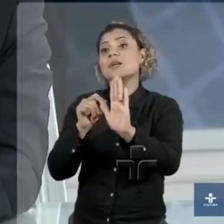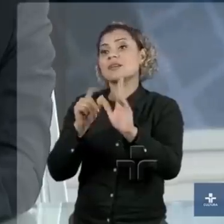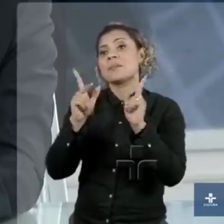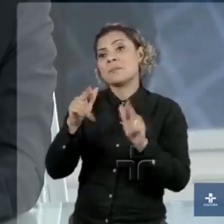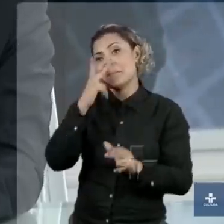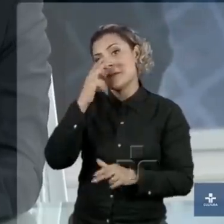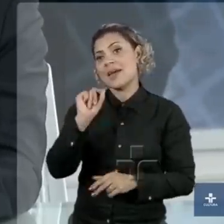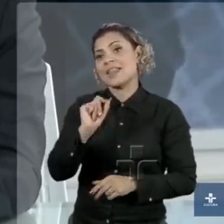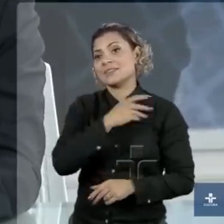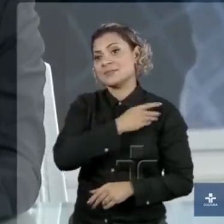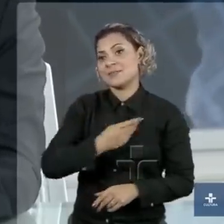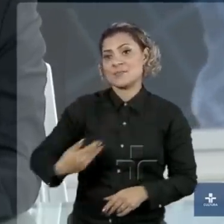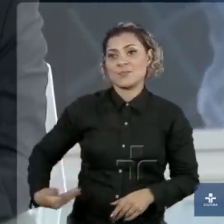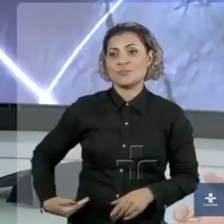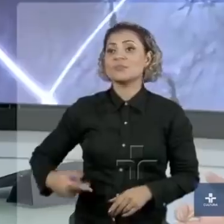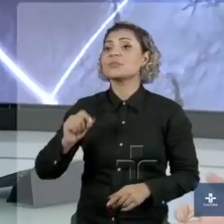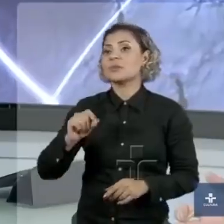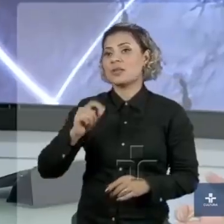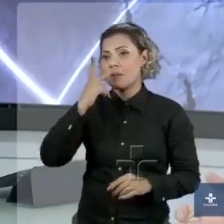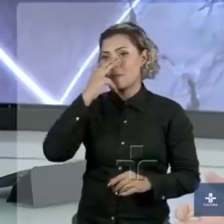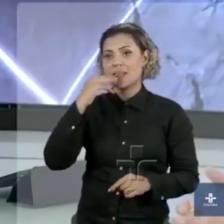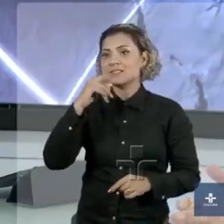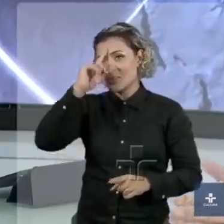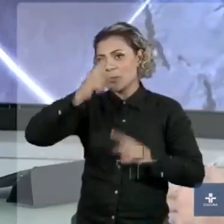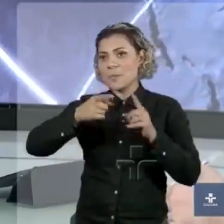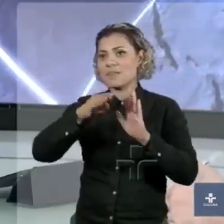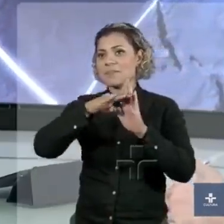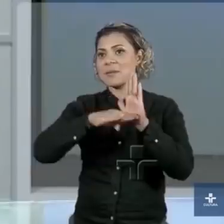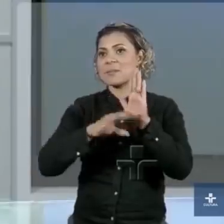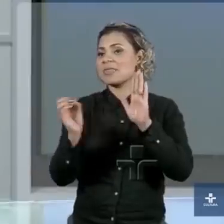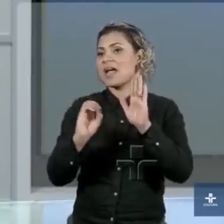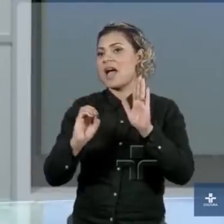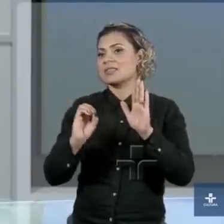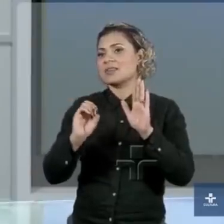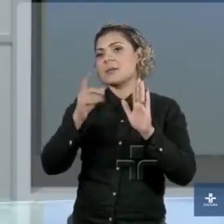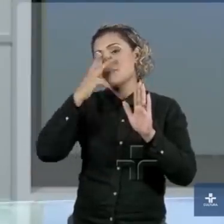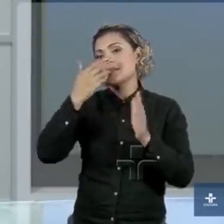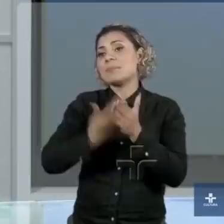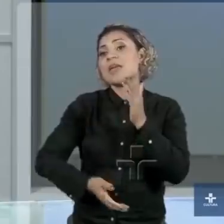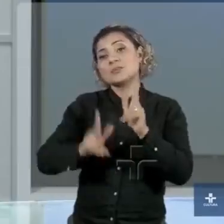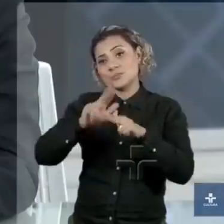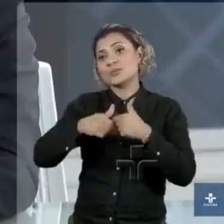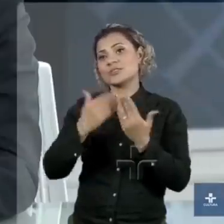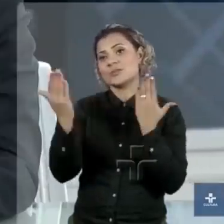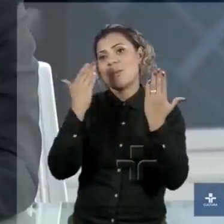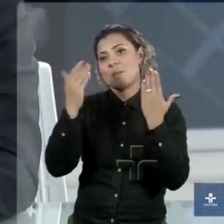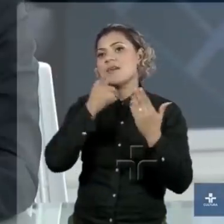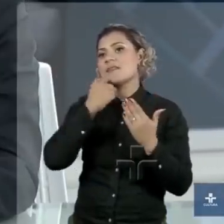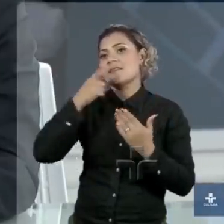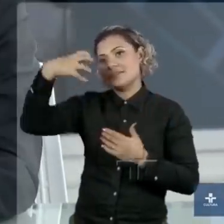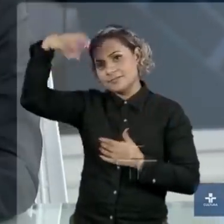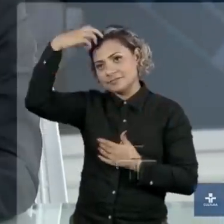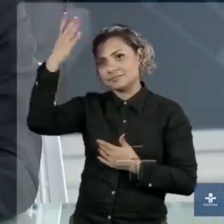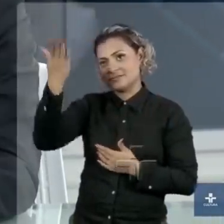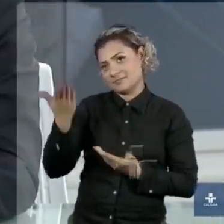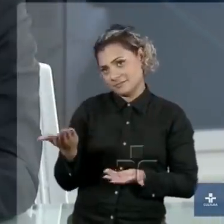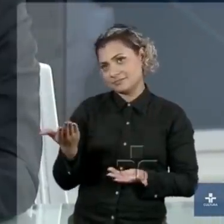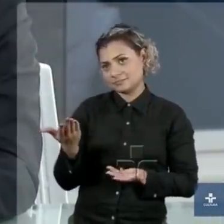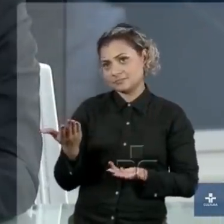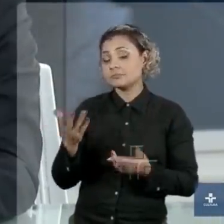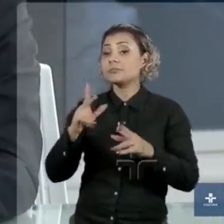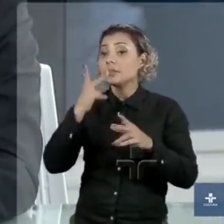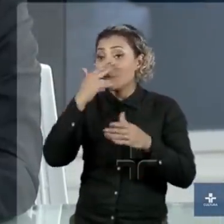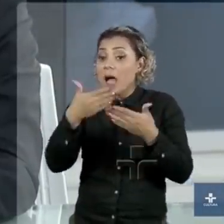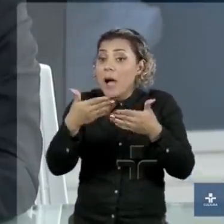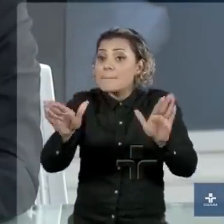da Inglaterra, porque perde o poder de pautar o debate nacional. Ou o Congresso Nacional, negando o crédito suplementar, abre-se margem para